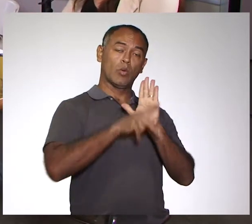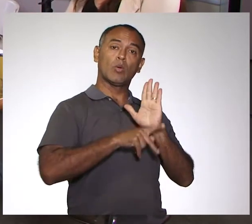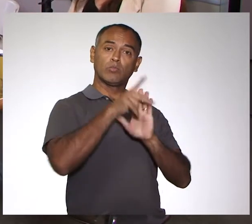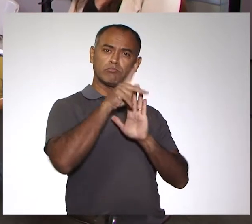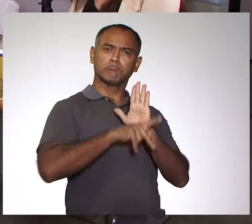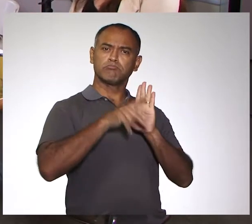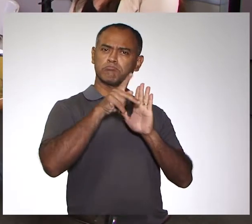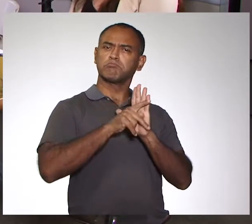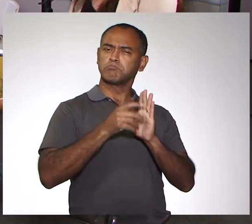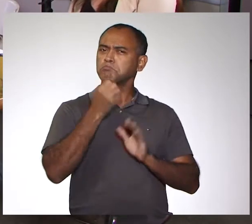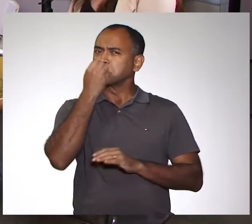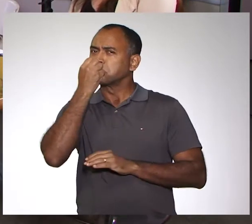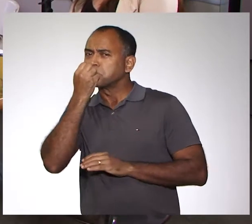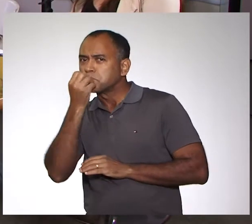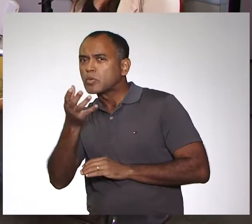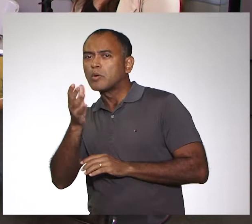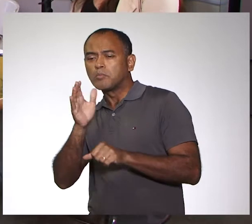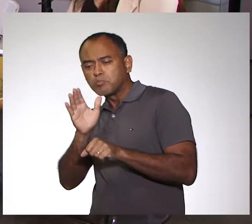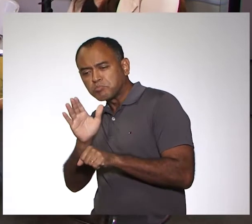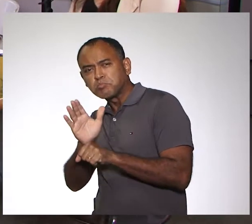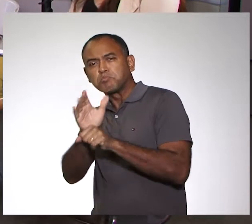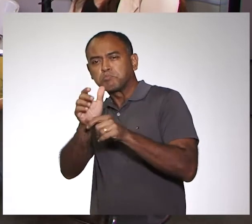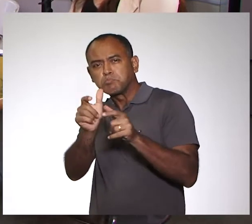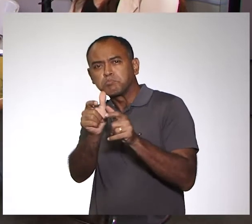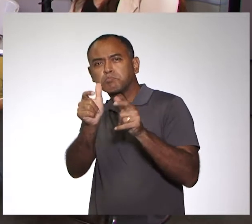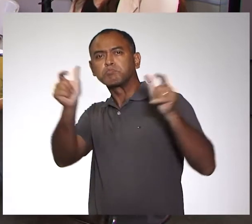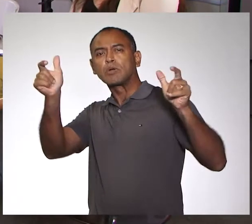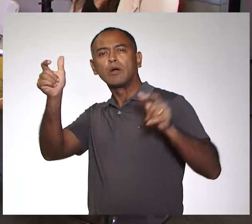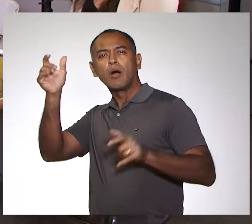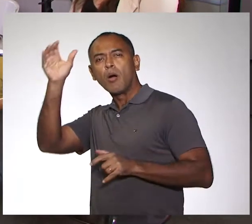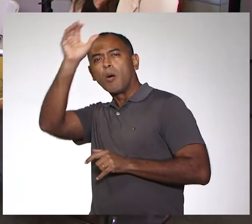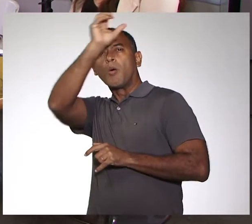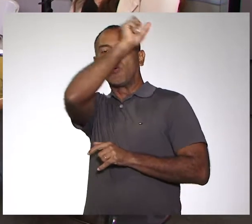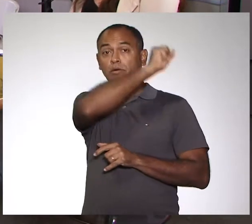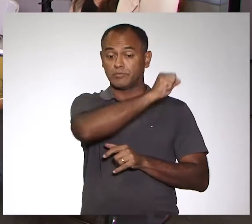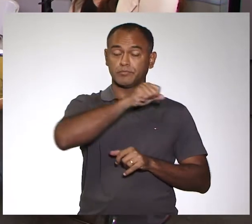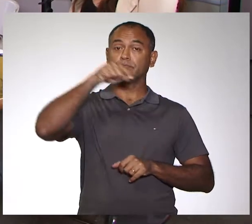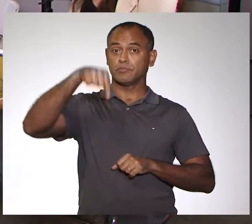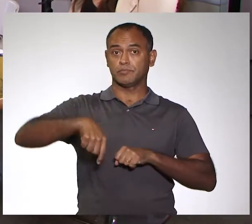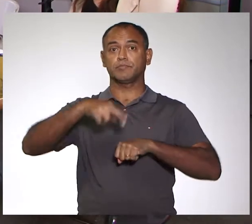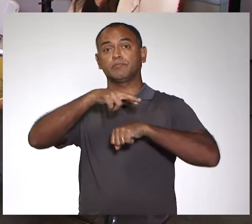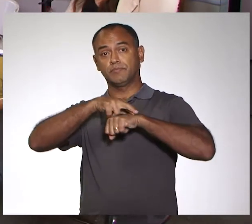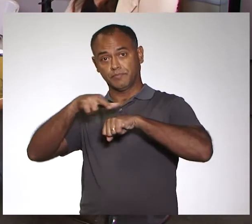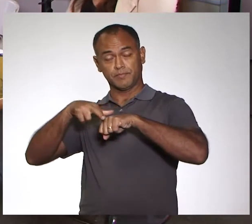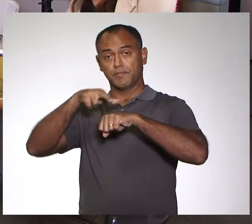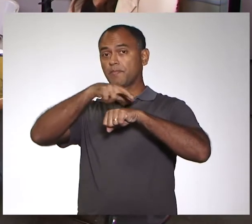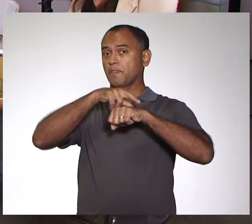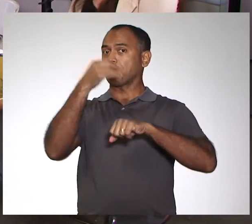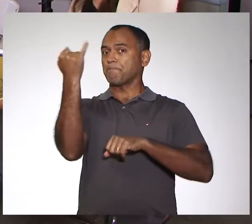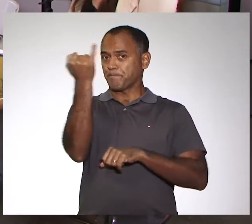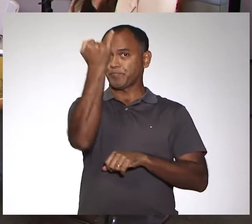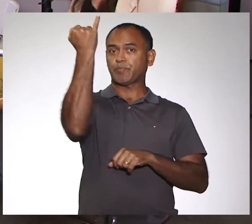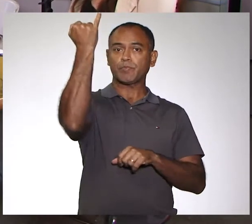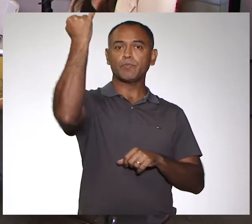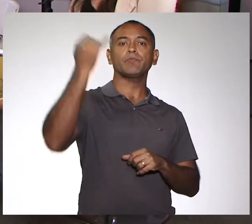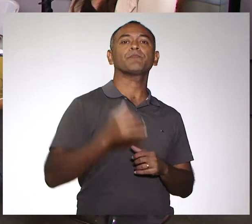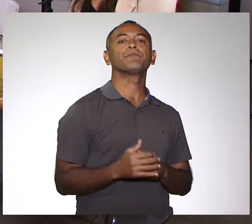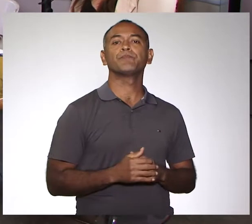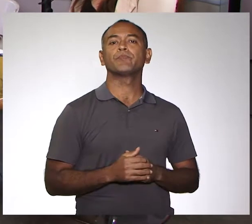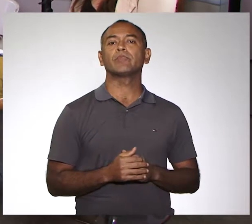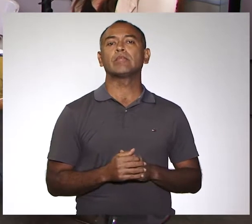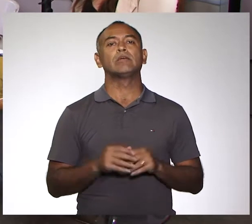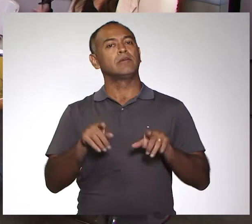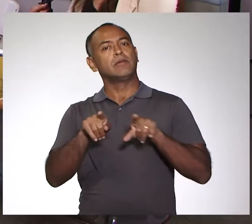acrescentaram aqui conhecimento para o nosso estado. Fora isso, eu também considero como